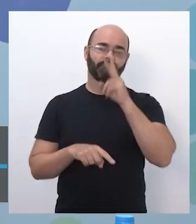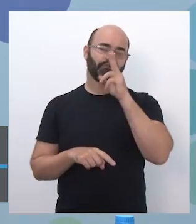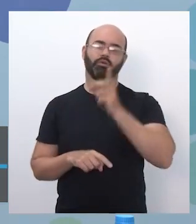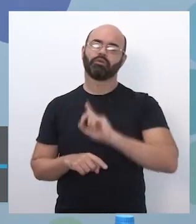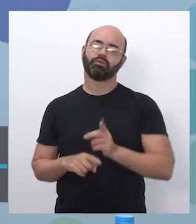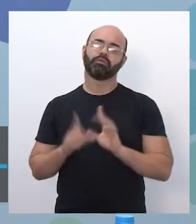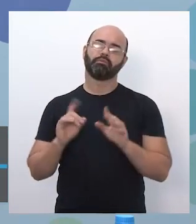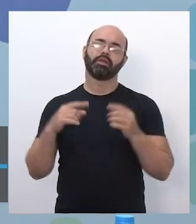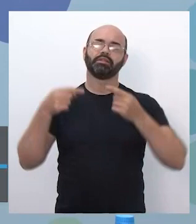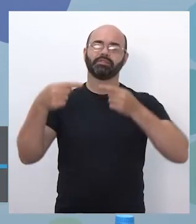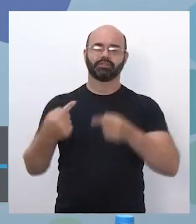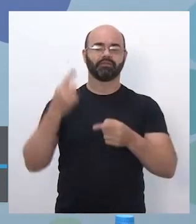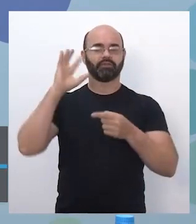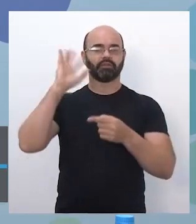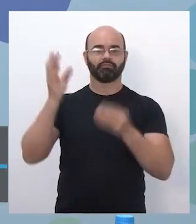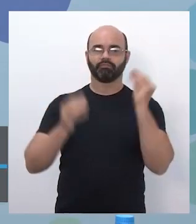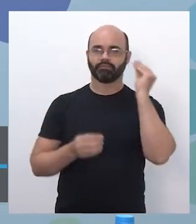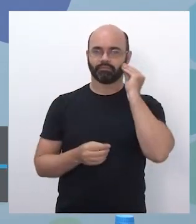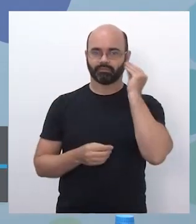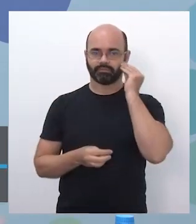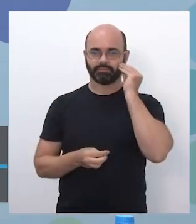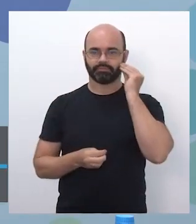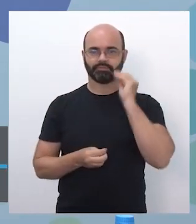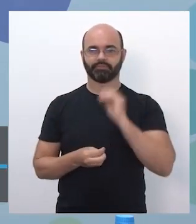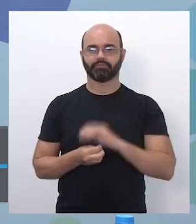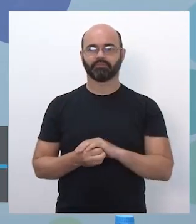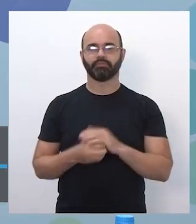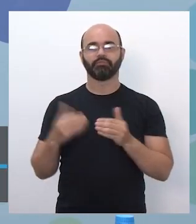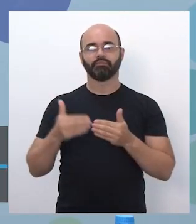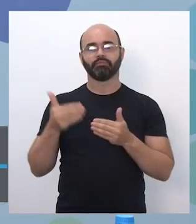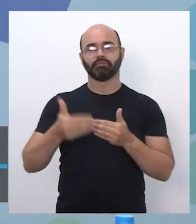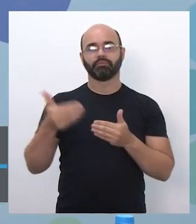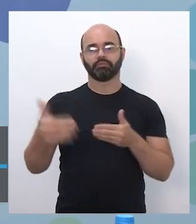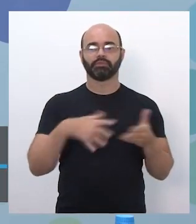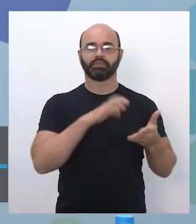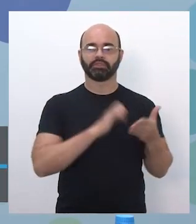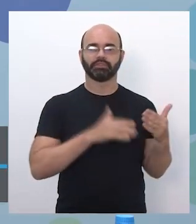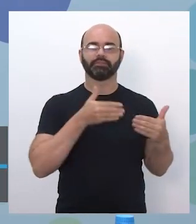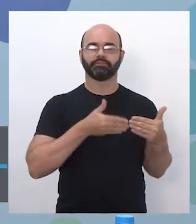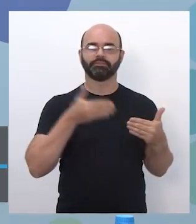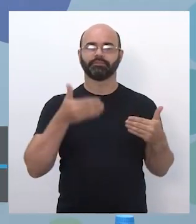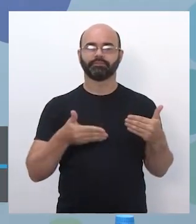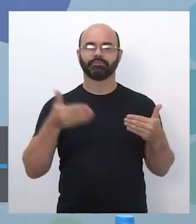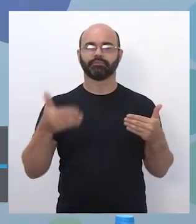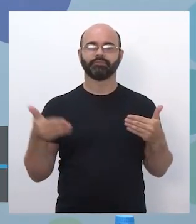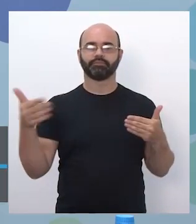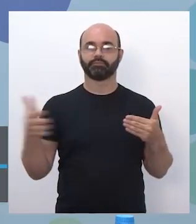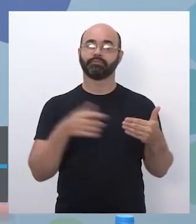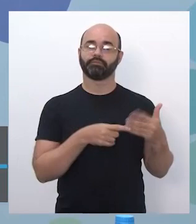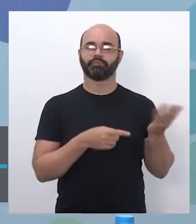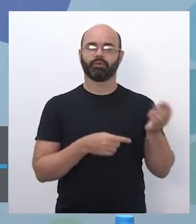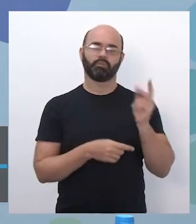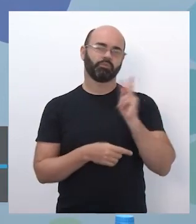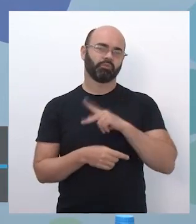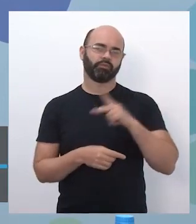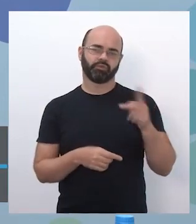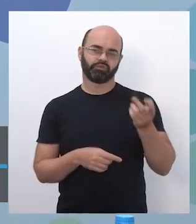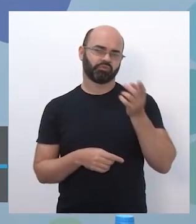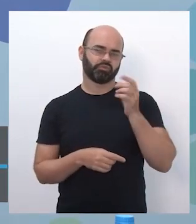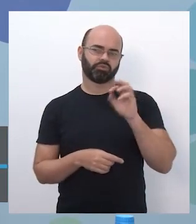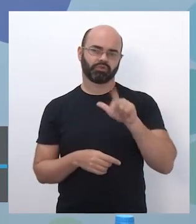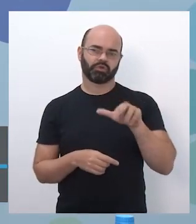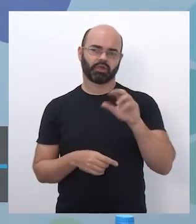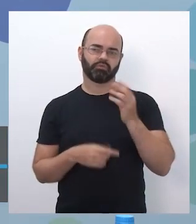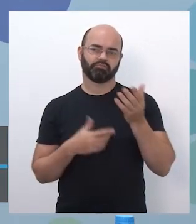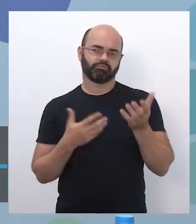desafio proposto a partir de um sequenciamento proposto de atividades e aí, obviamente, que esse professor orientador de estudos vai poder